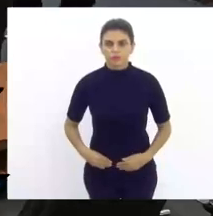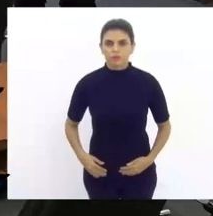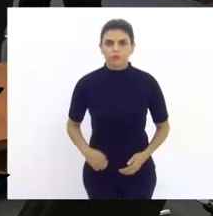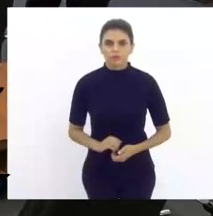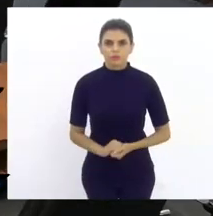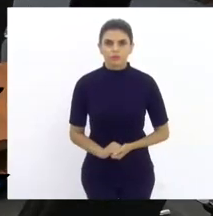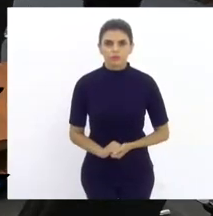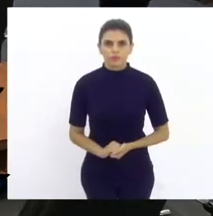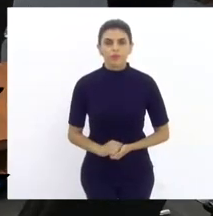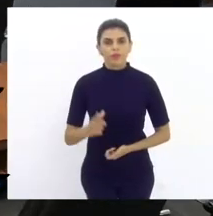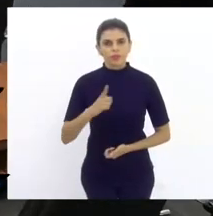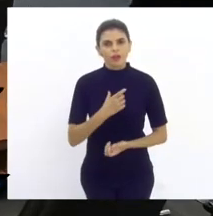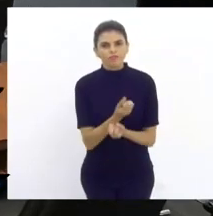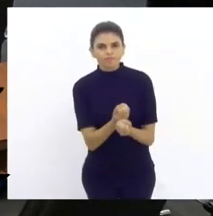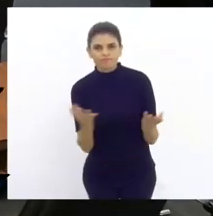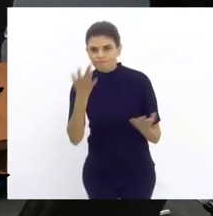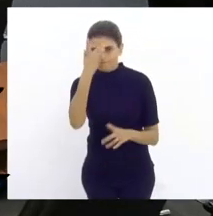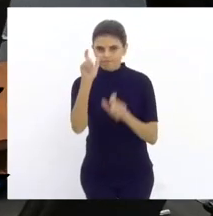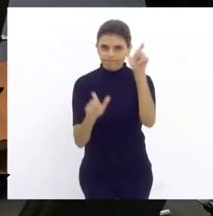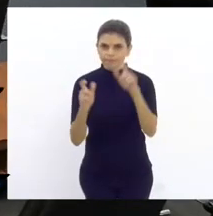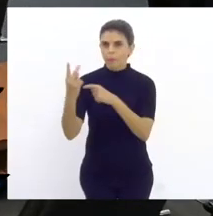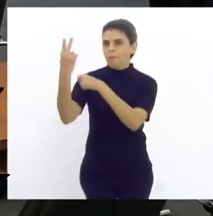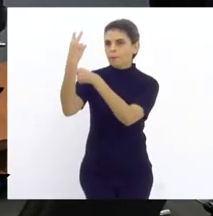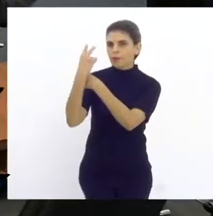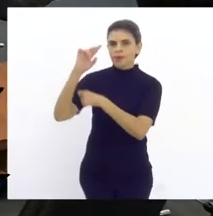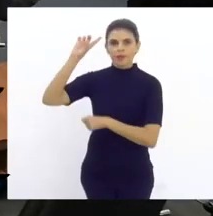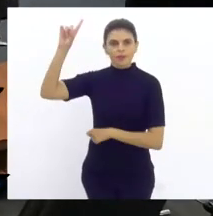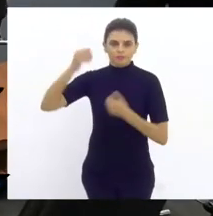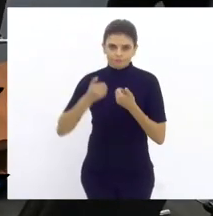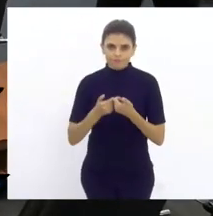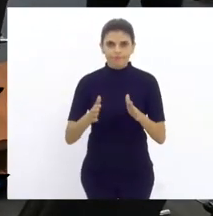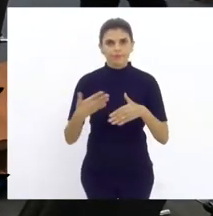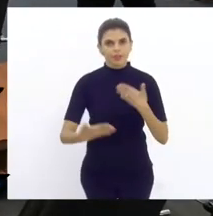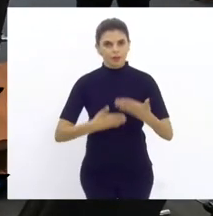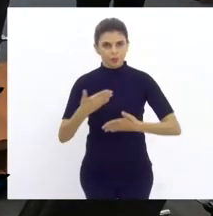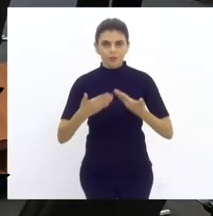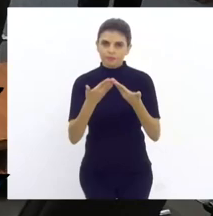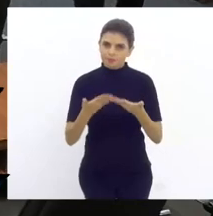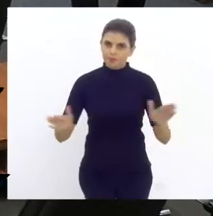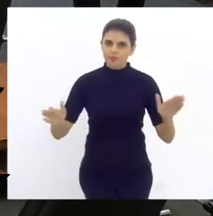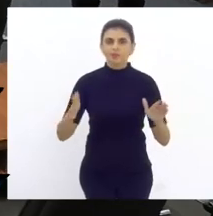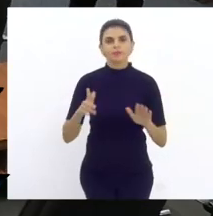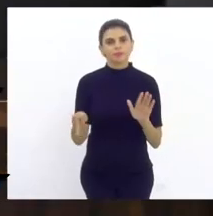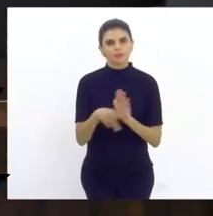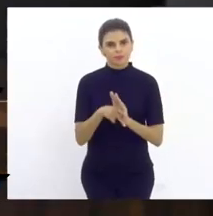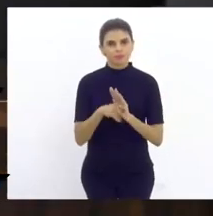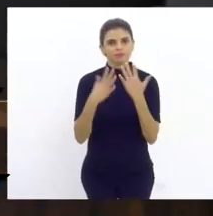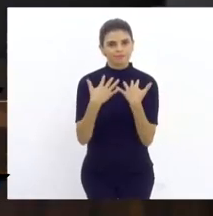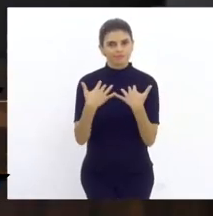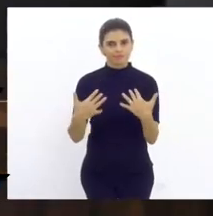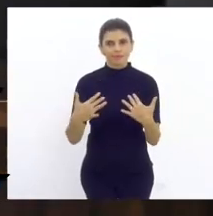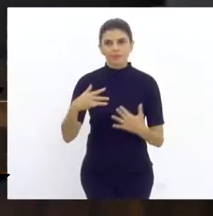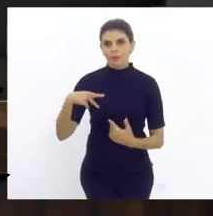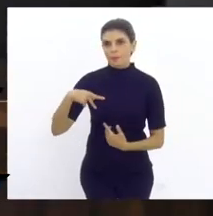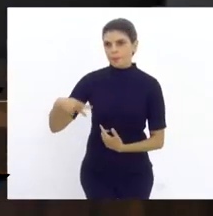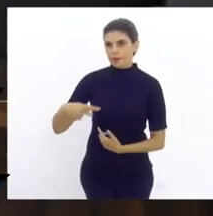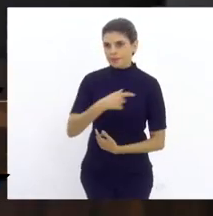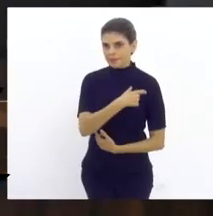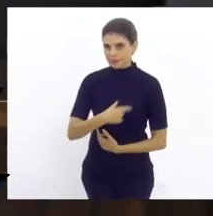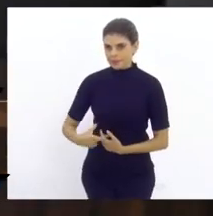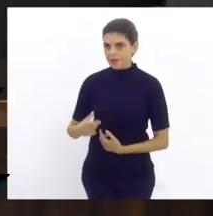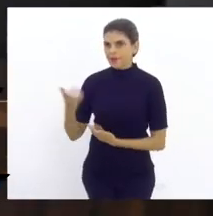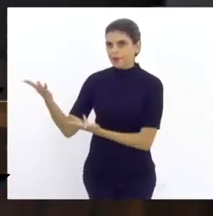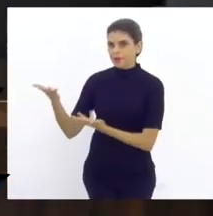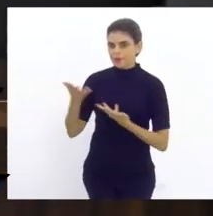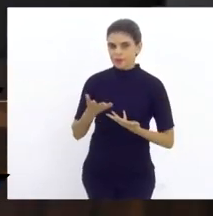Havendo número legal e sob a proteção de Deus, iniciamos os trabalhos. Está aberta a sessão. A presidência convida o senhor deputado